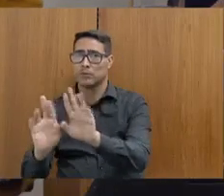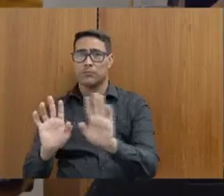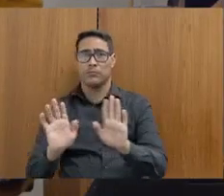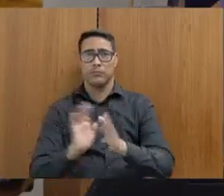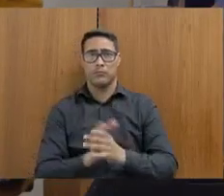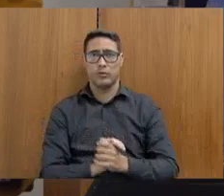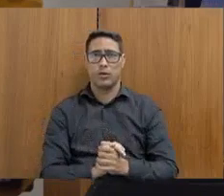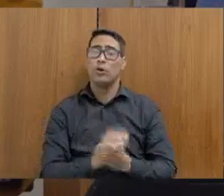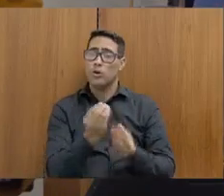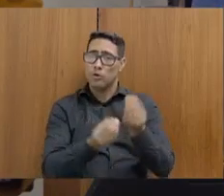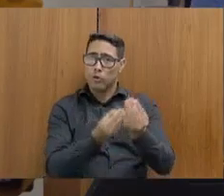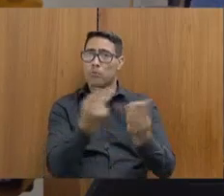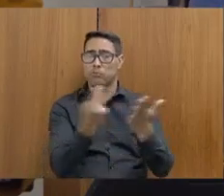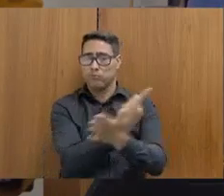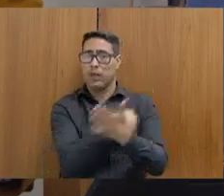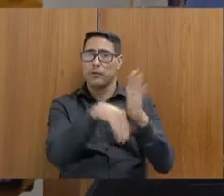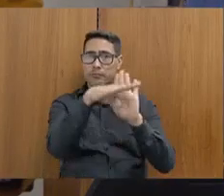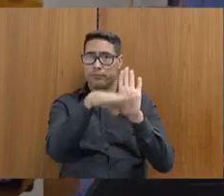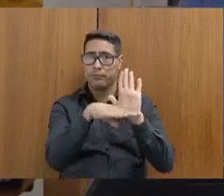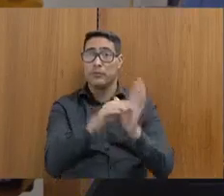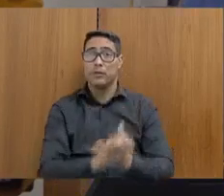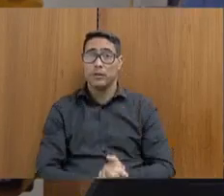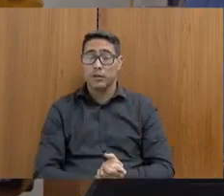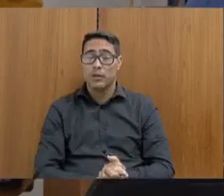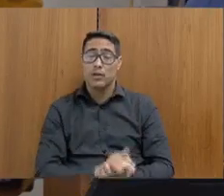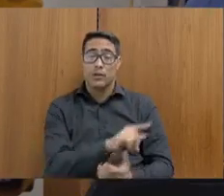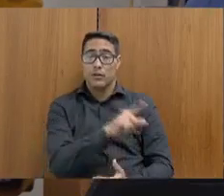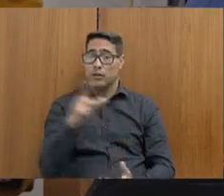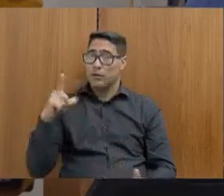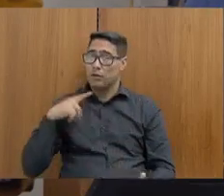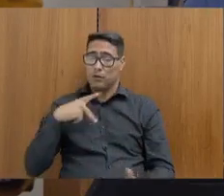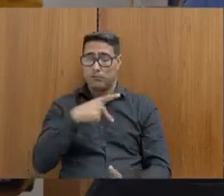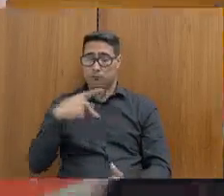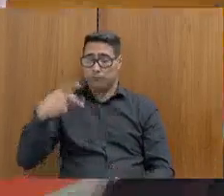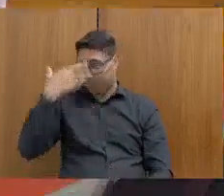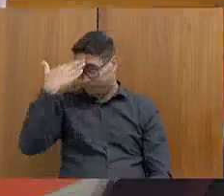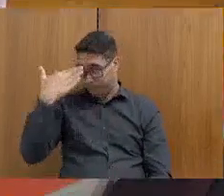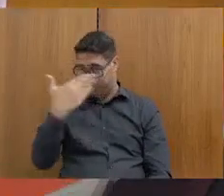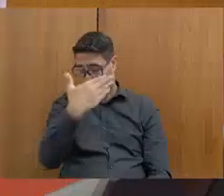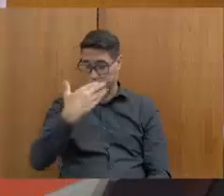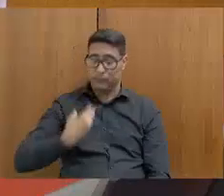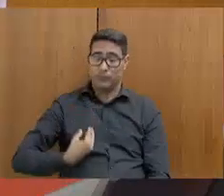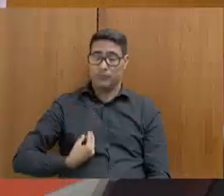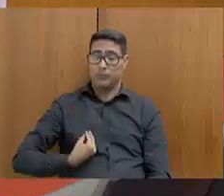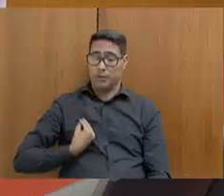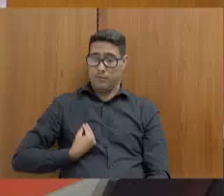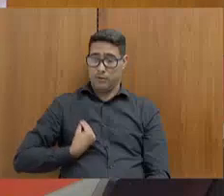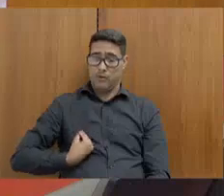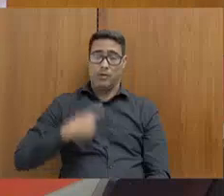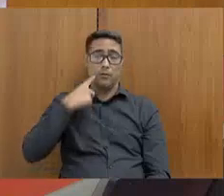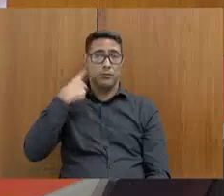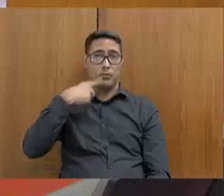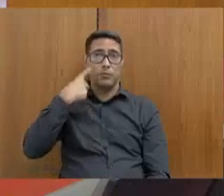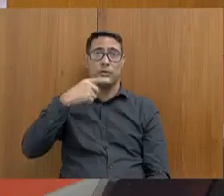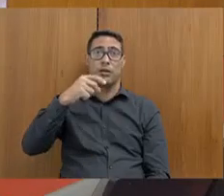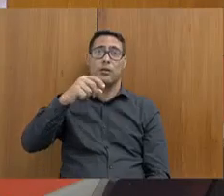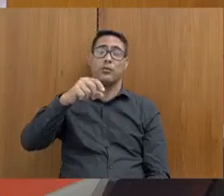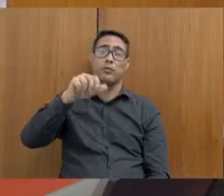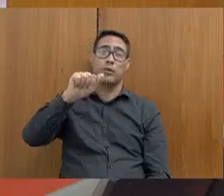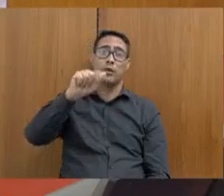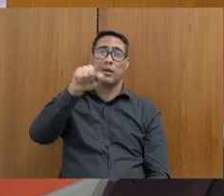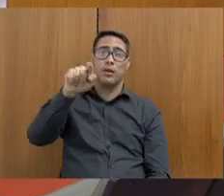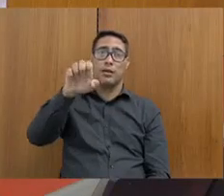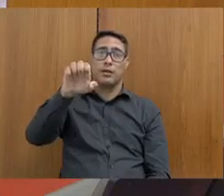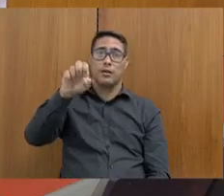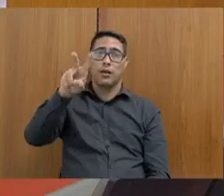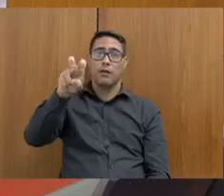devem ser aqui os trabalhos. A presidência registra, agradece a presença também do deputado Eduardo Azevedo, membro efetivo da Comissão de